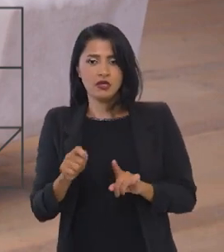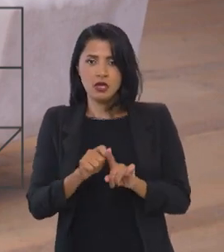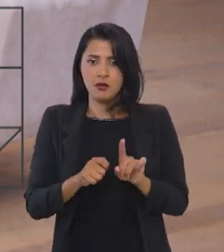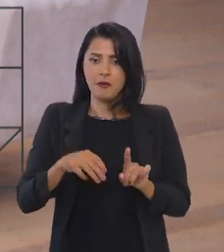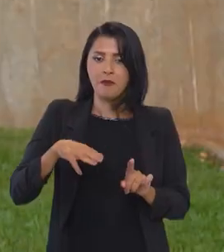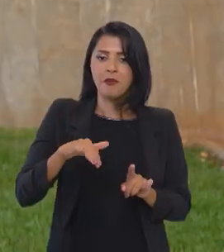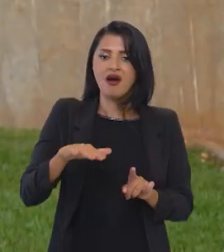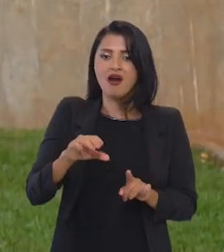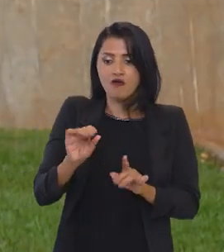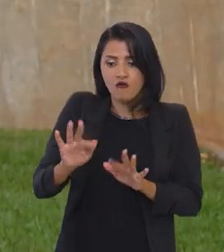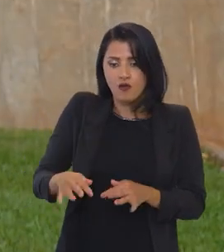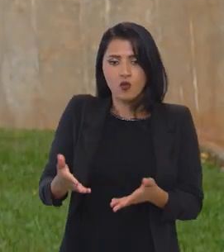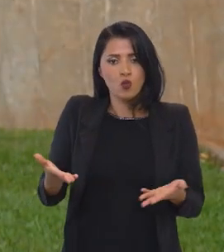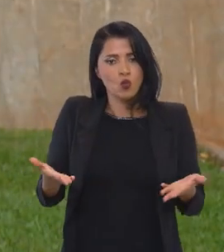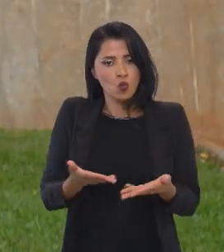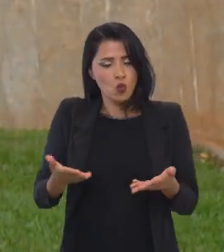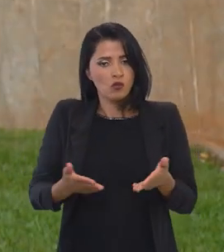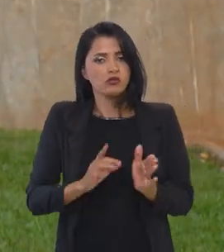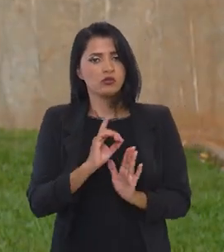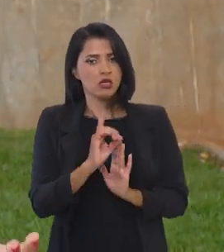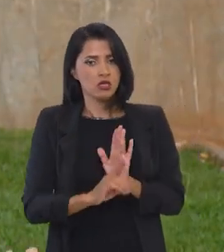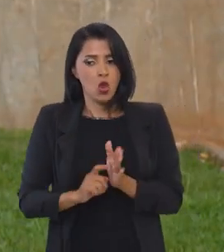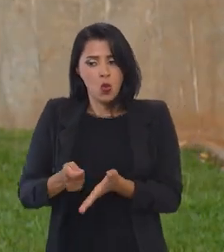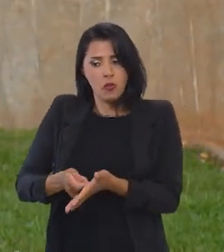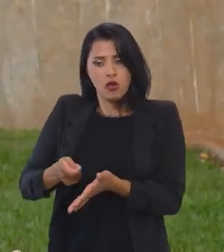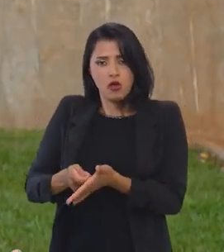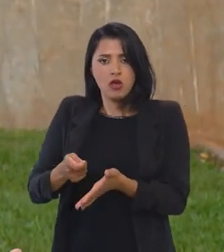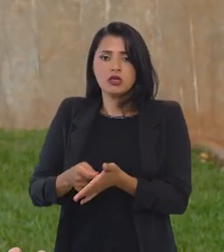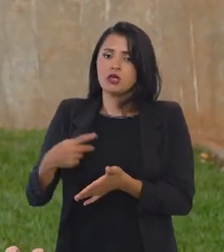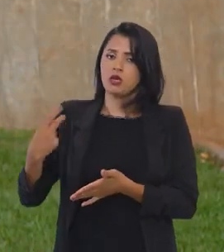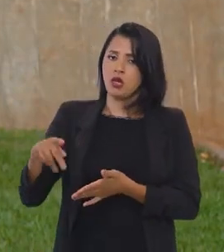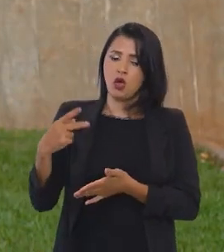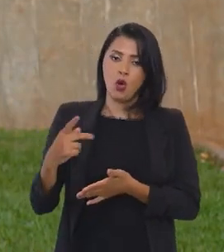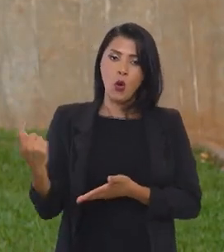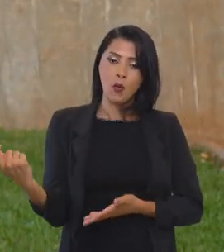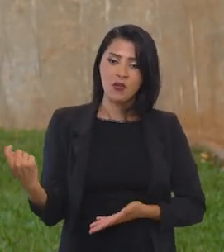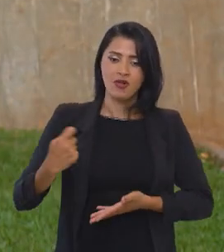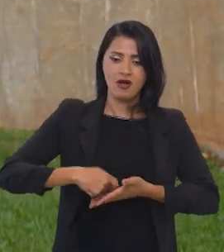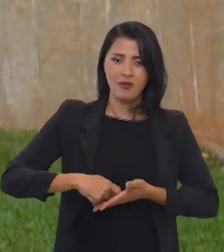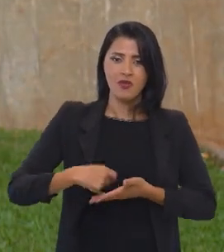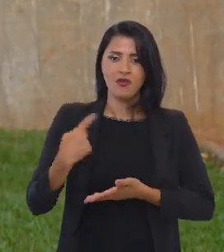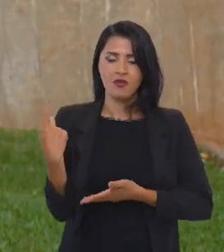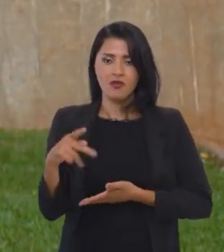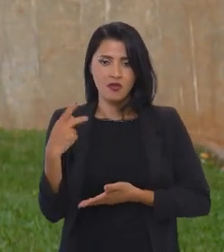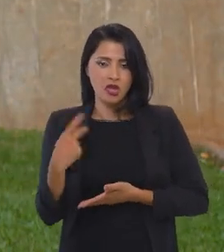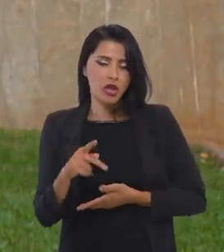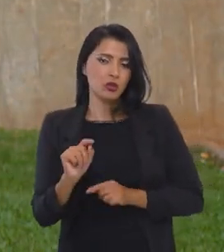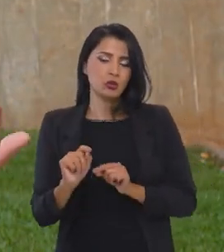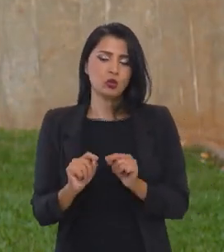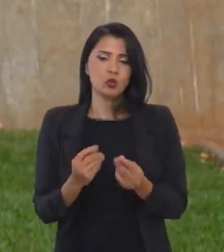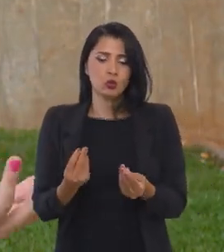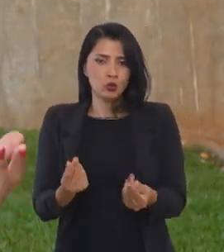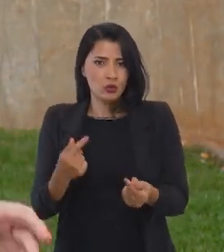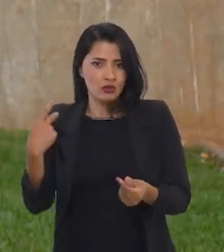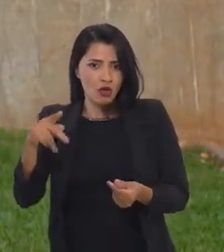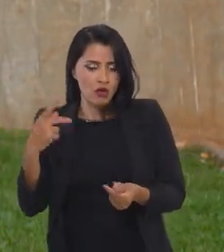de maio. A declaração é uma obrigação tributária acessória. O pagamento eventual daquele